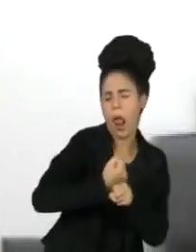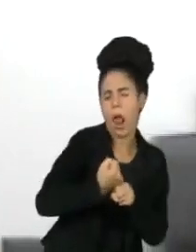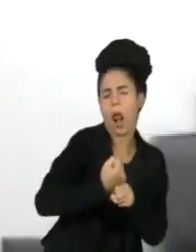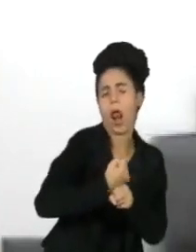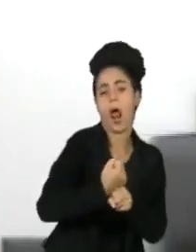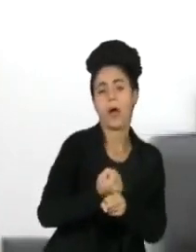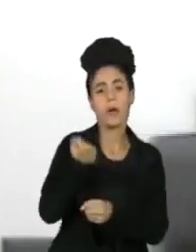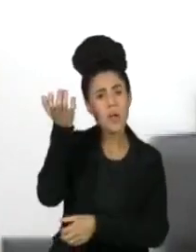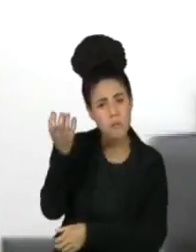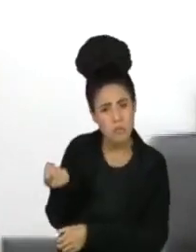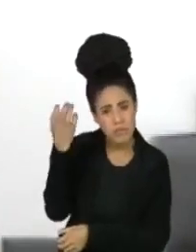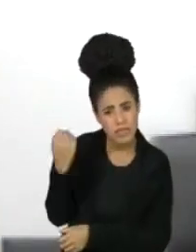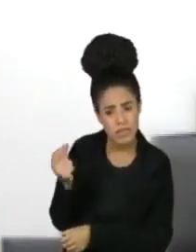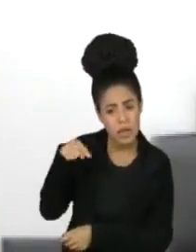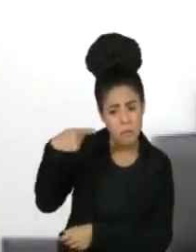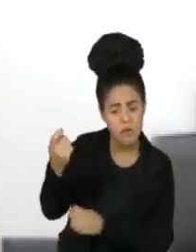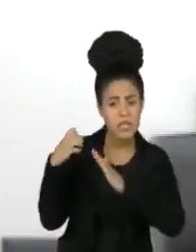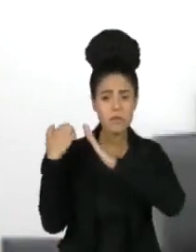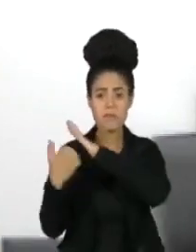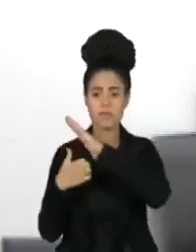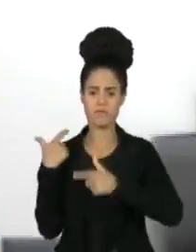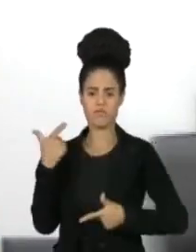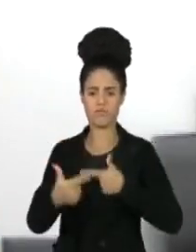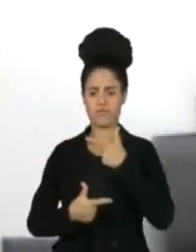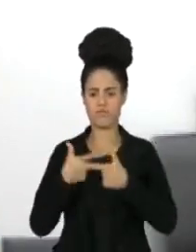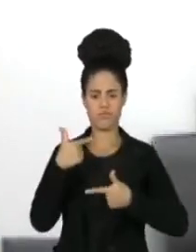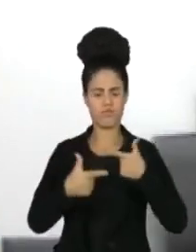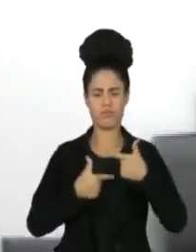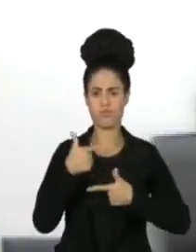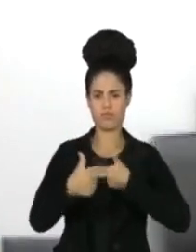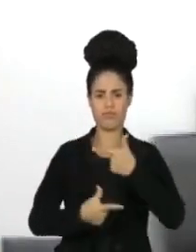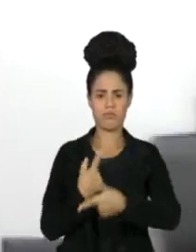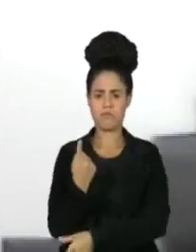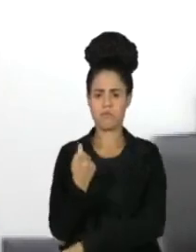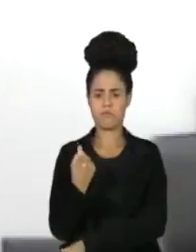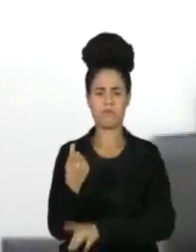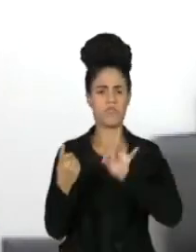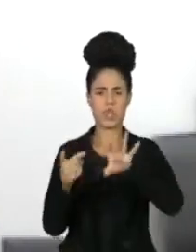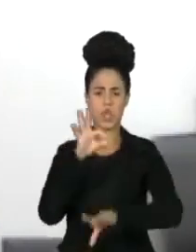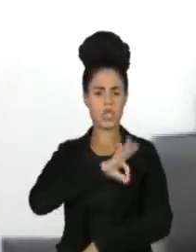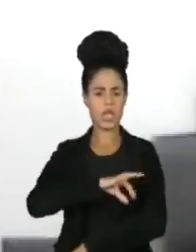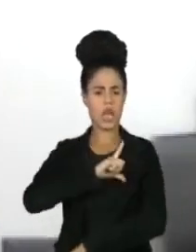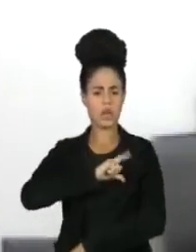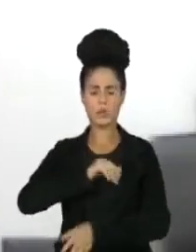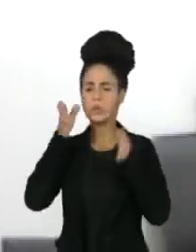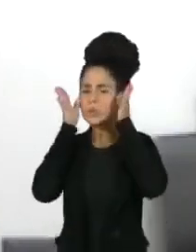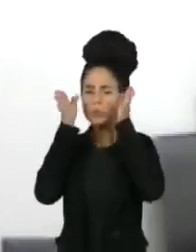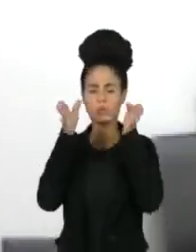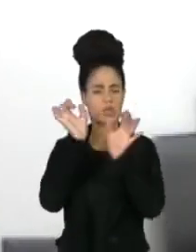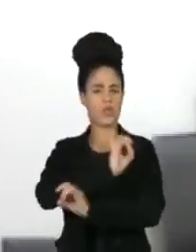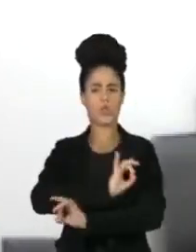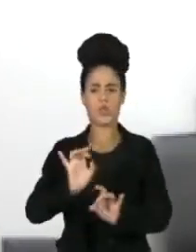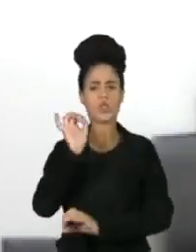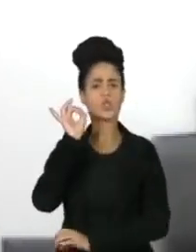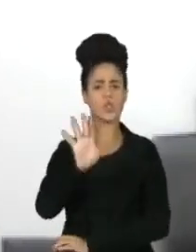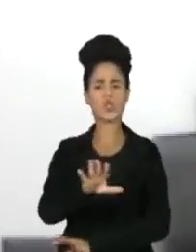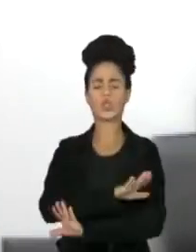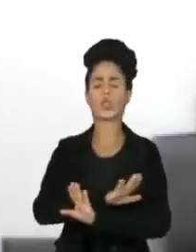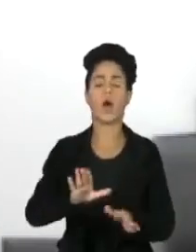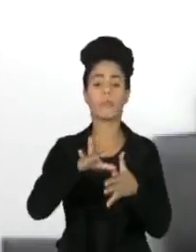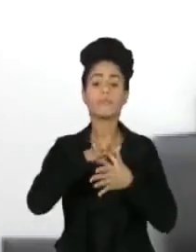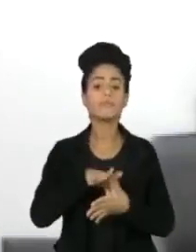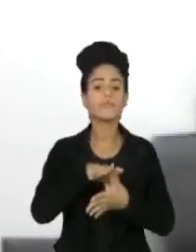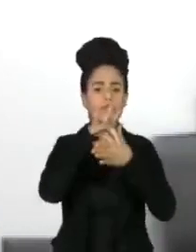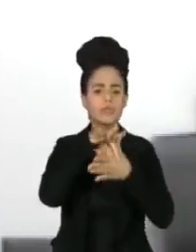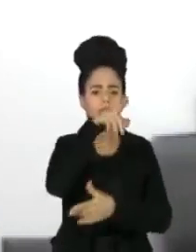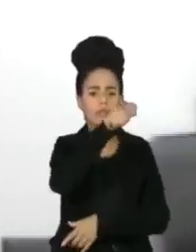aposentasse nessa empresa, e ele trabalhava ali exclusivamente para ter uma remuneração e sustentar a família dele. Então, o líder, que